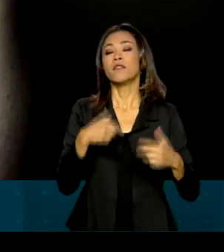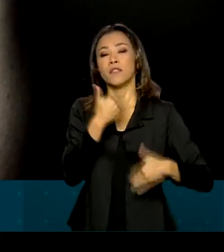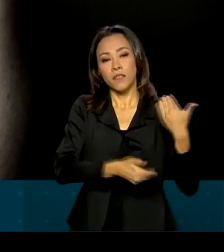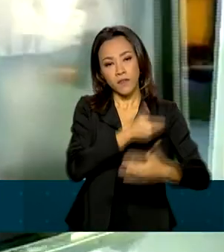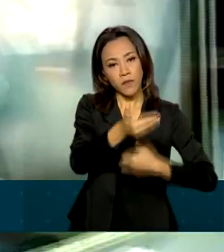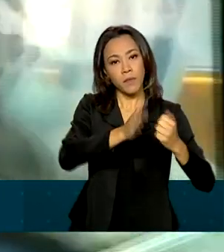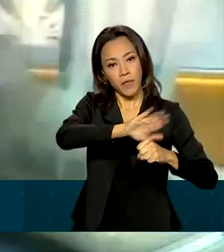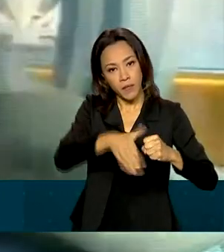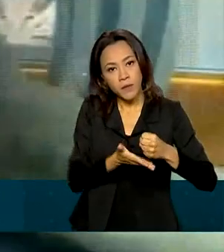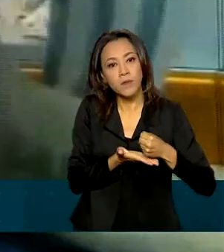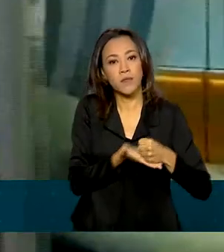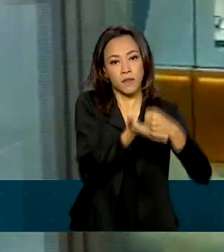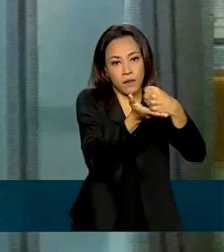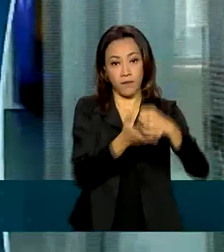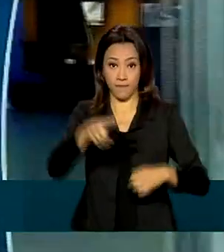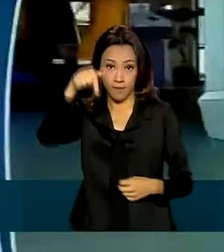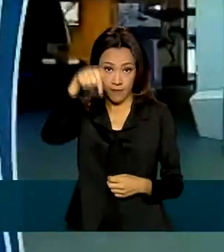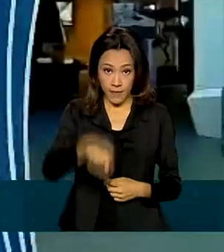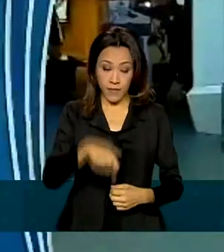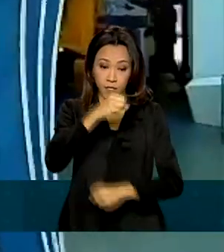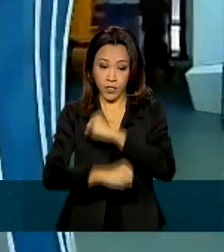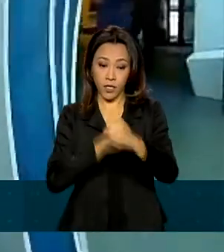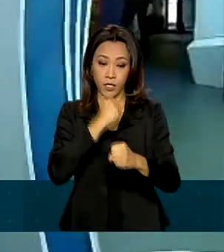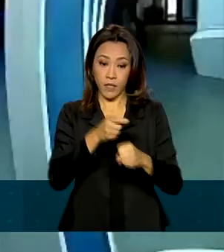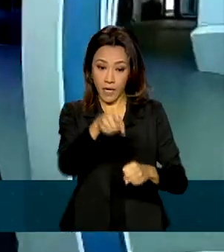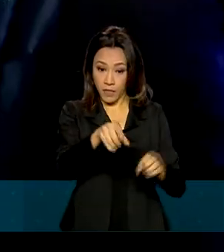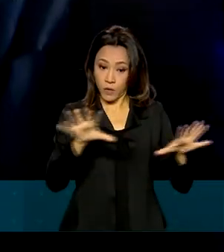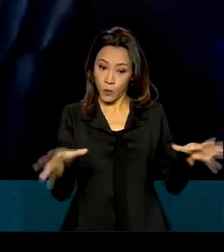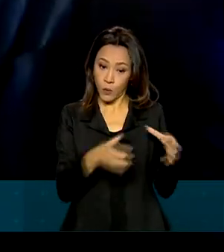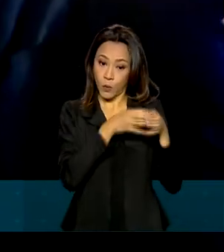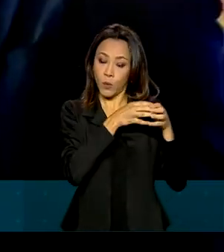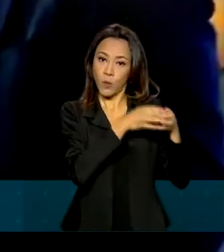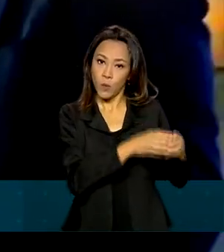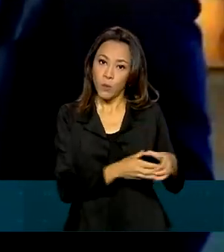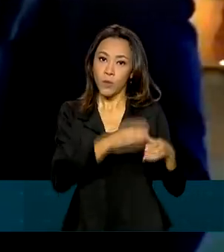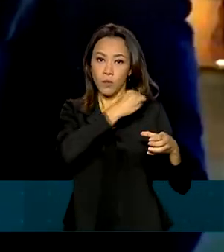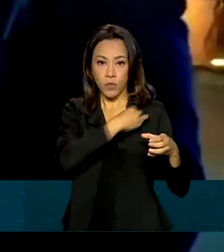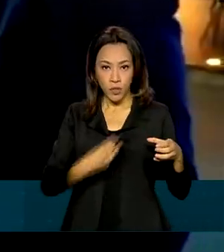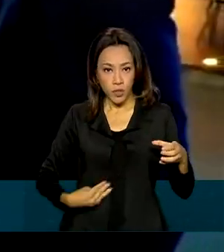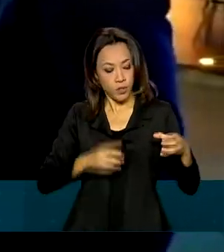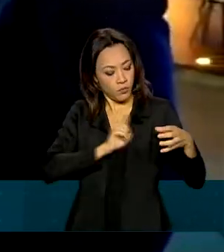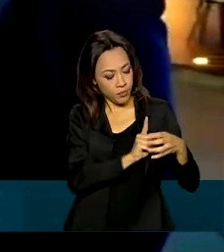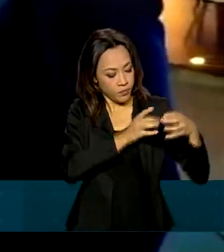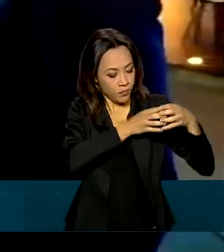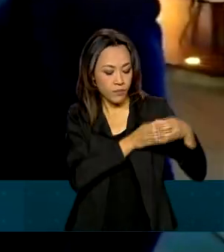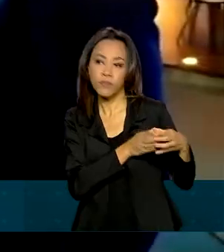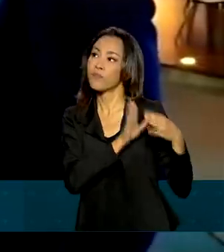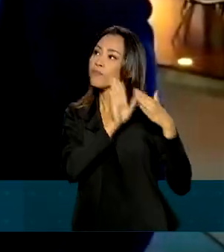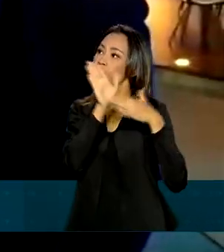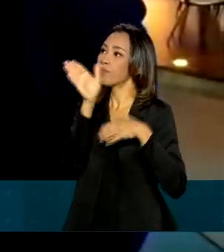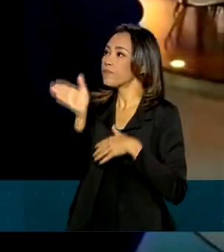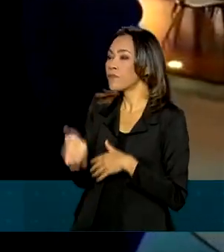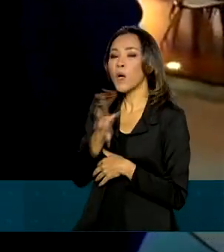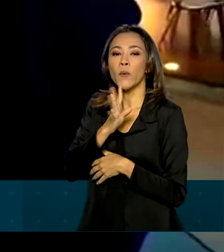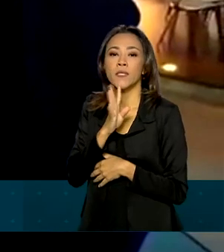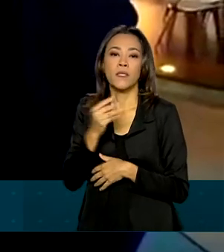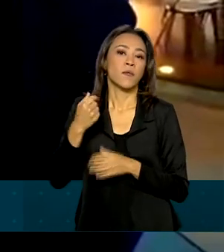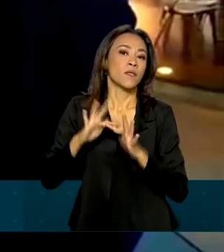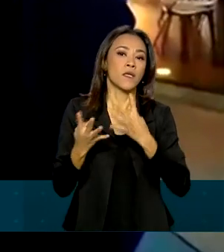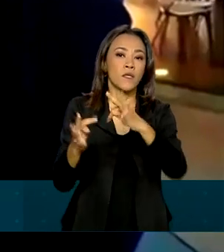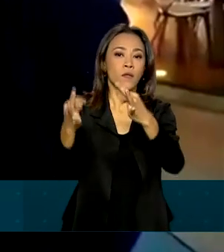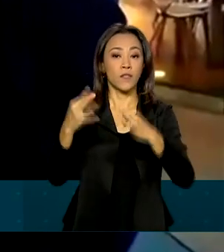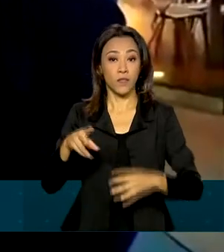sustentável. Neste ano, a comitiva liderada pelo ministro Fábio Faria já conheceu as tecnologias 5G